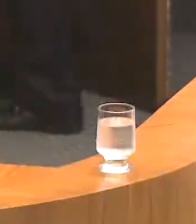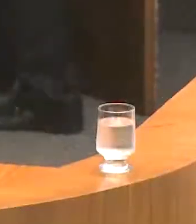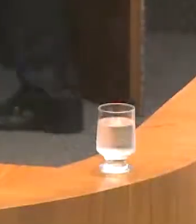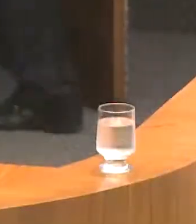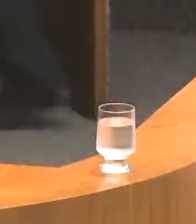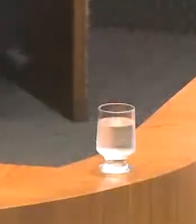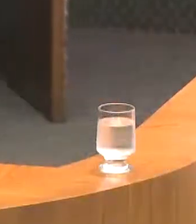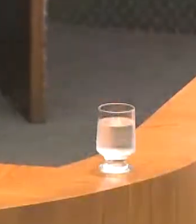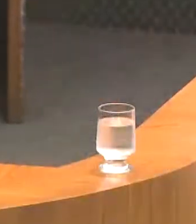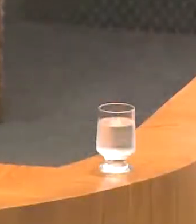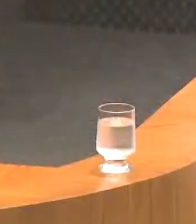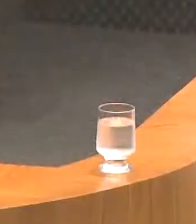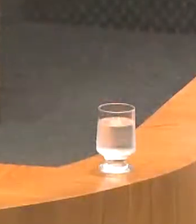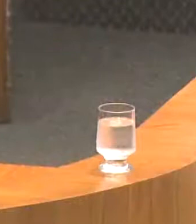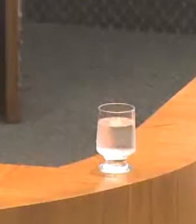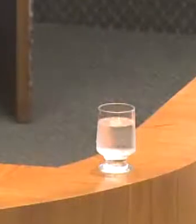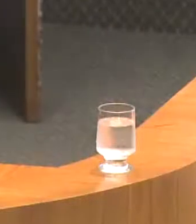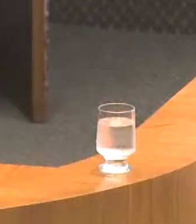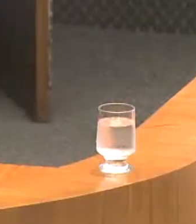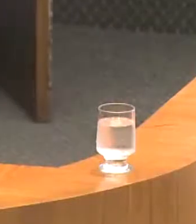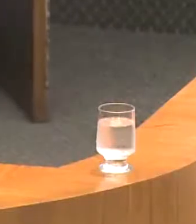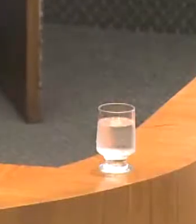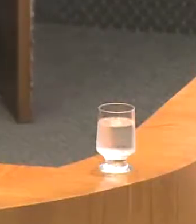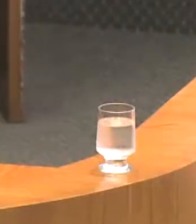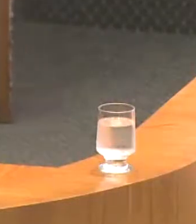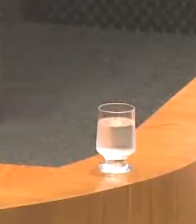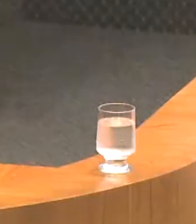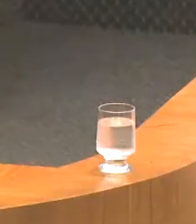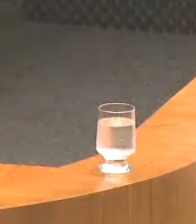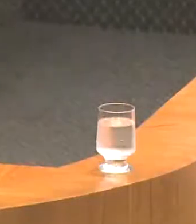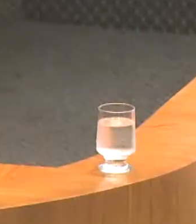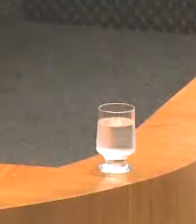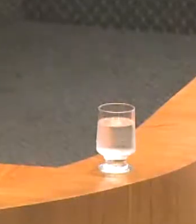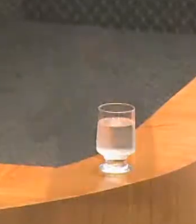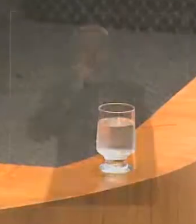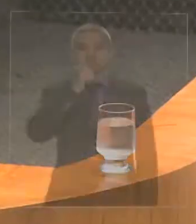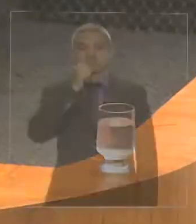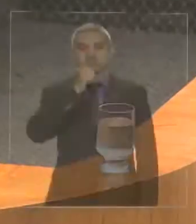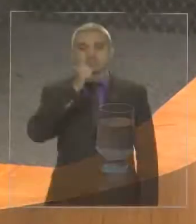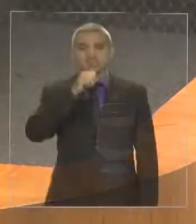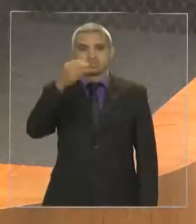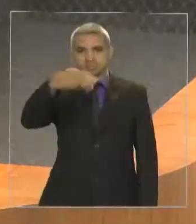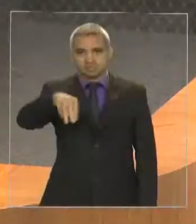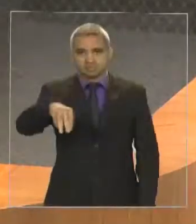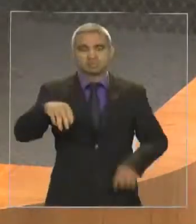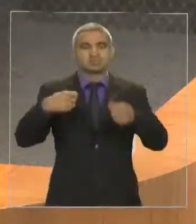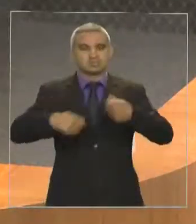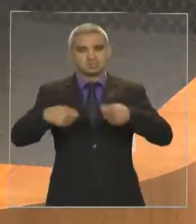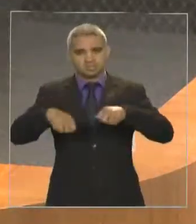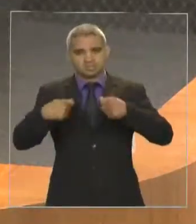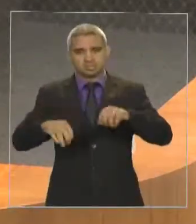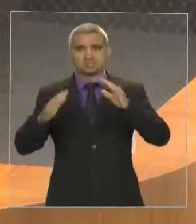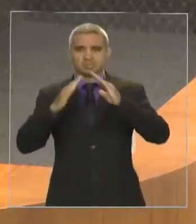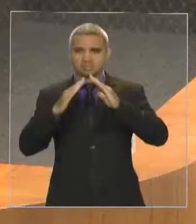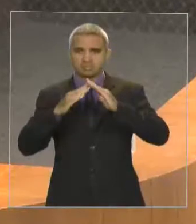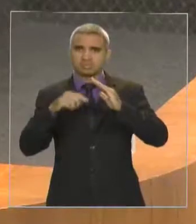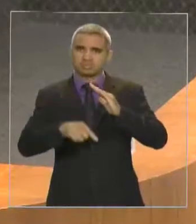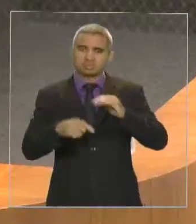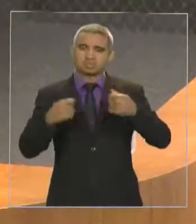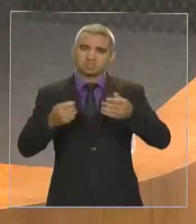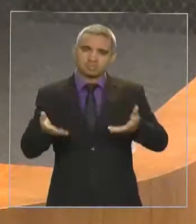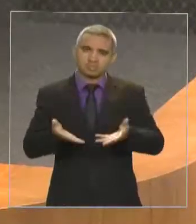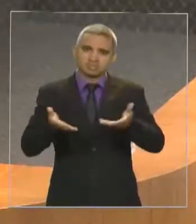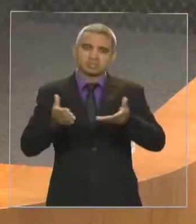porque as mulheres do Maranhão precisam muito desse complexo, precisam muito dos atendimentos da Casa da Mulher Brasileira, que a cada dia a gente